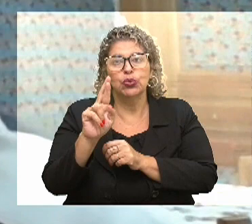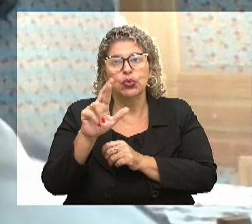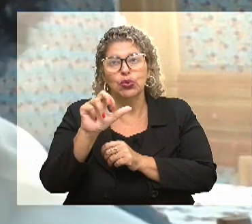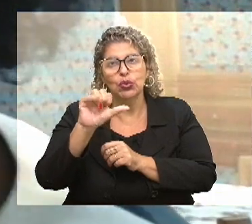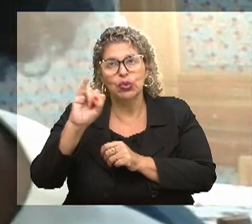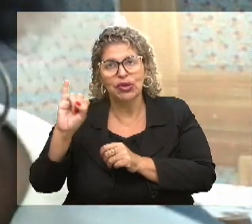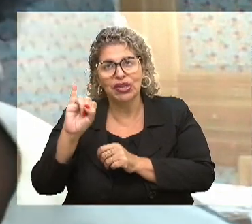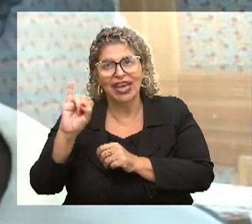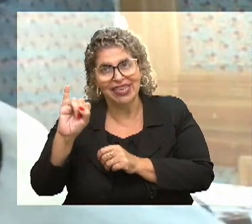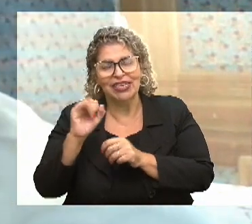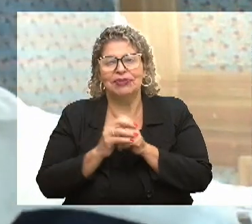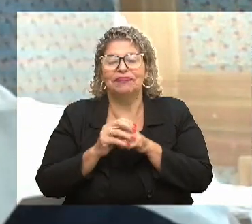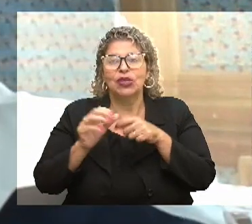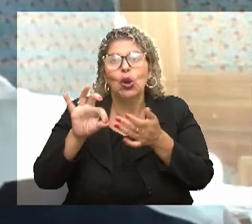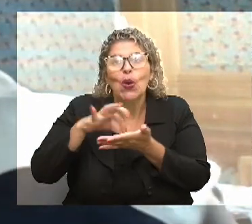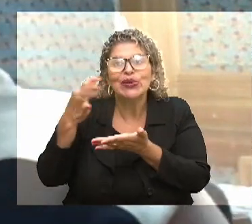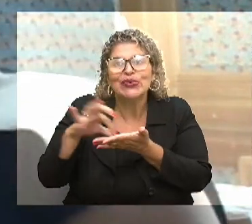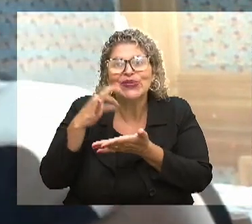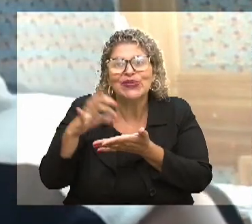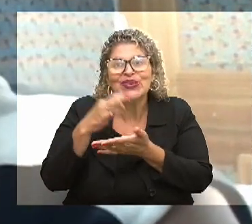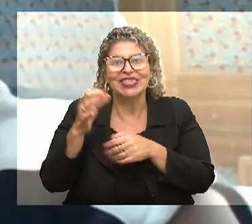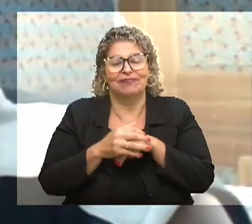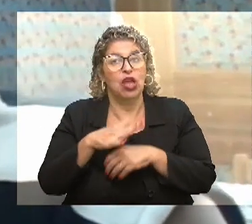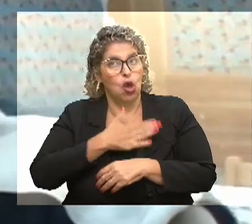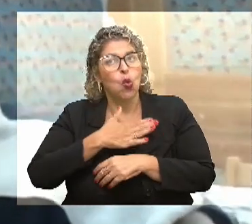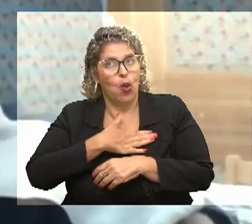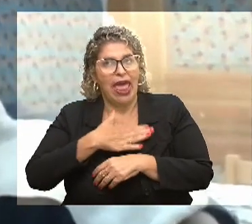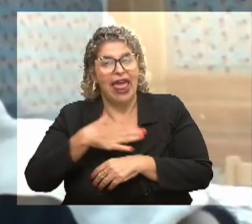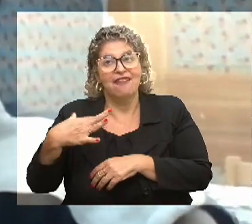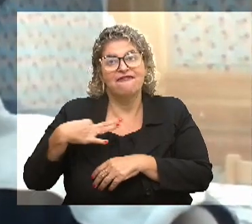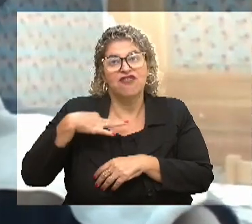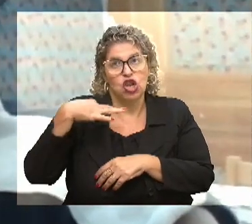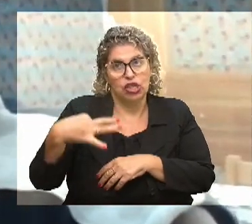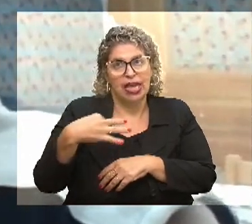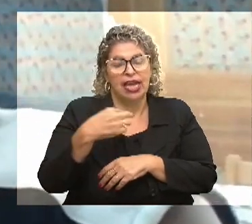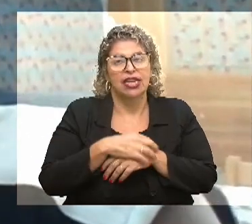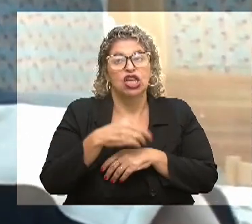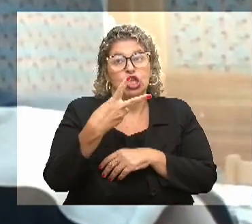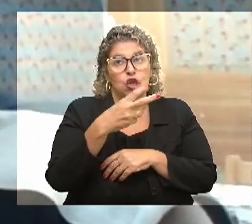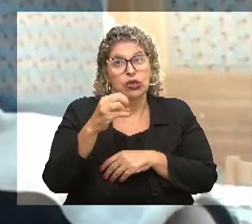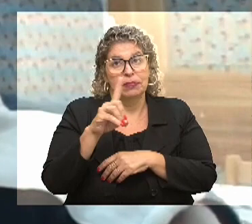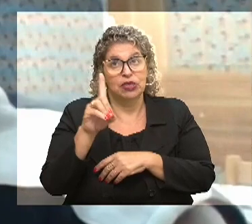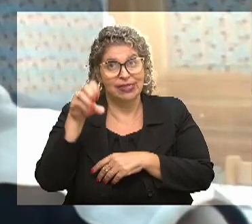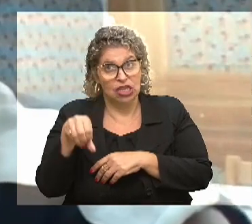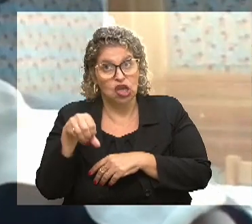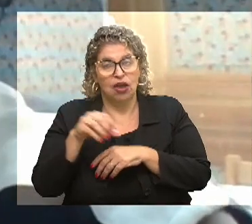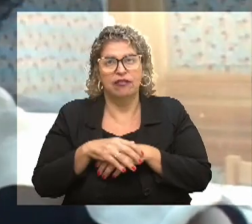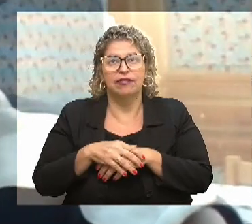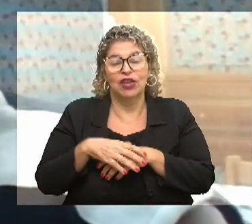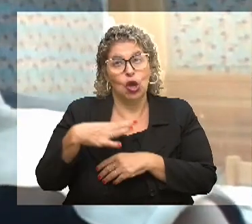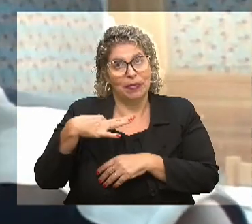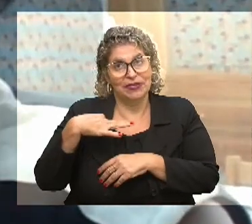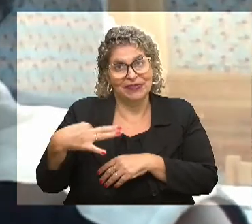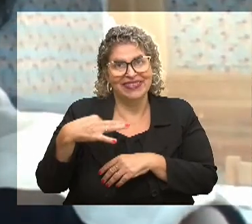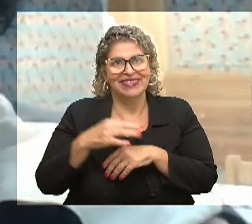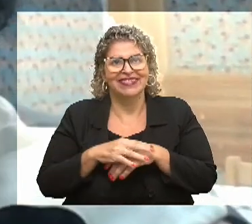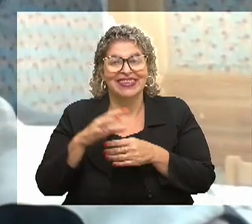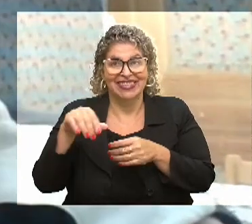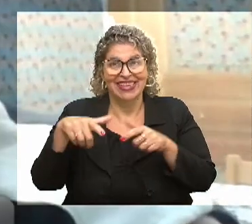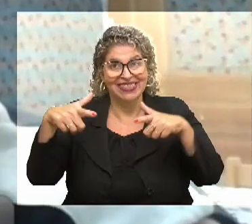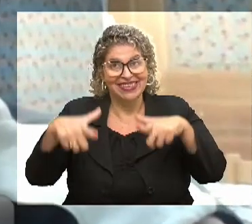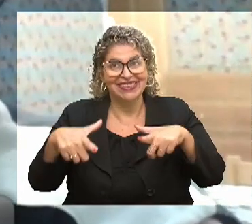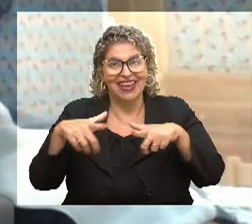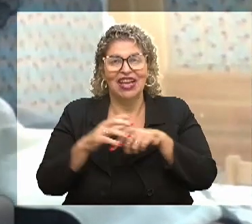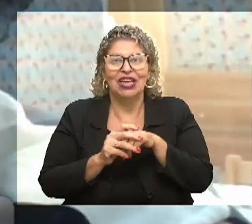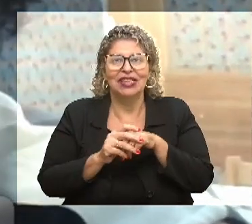Em 2019, eu era voluntária, eu comecei no Costuraí, que foi nessa sala aqui, que